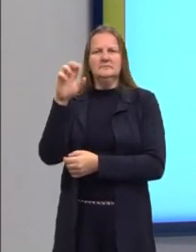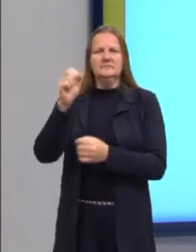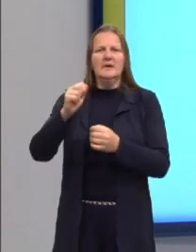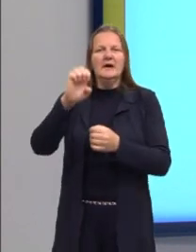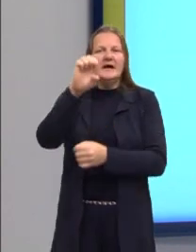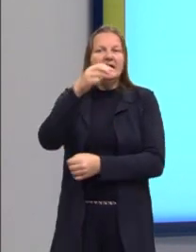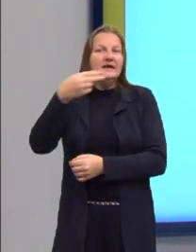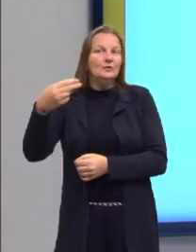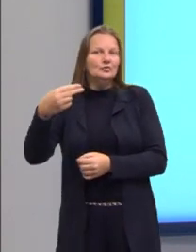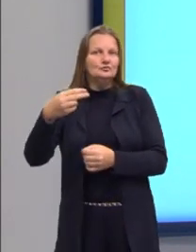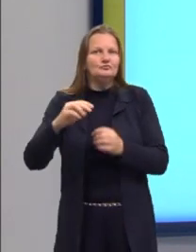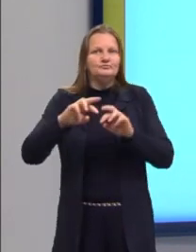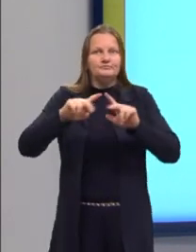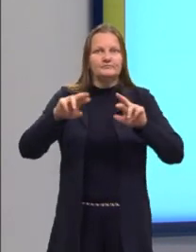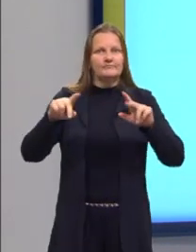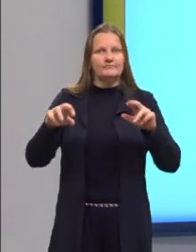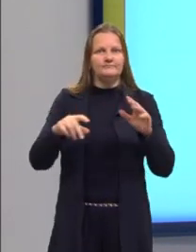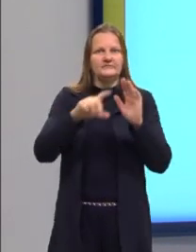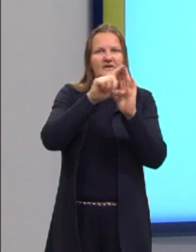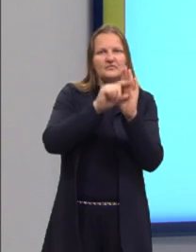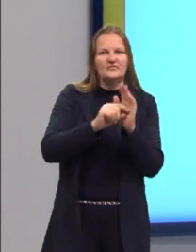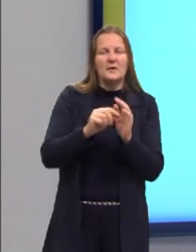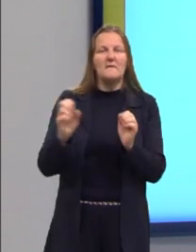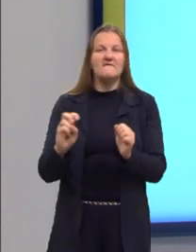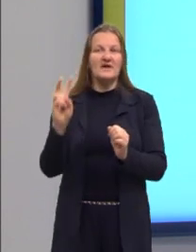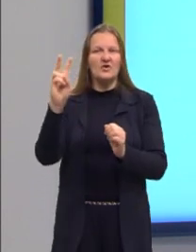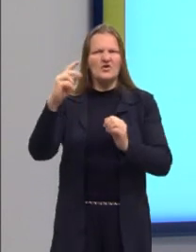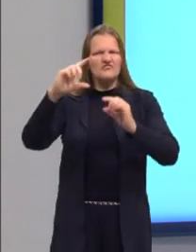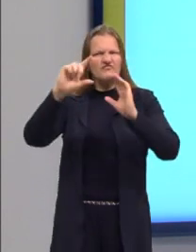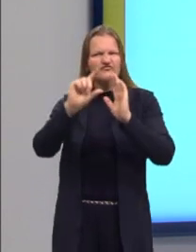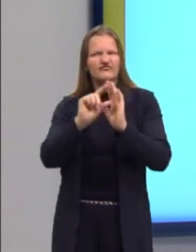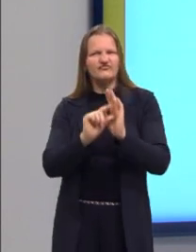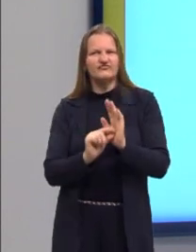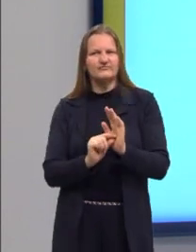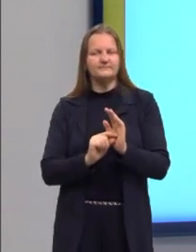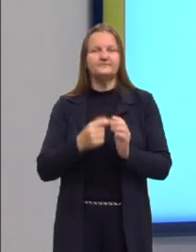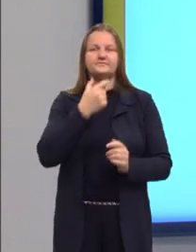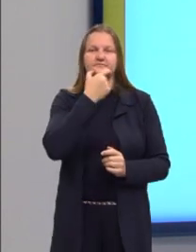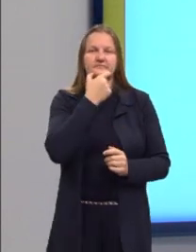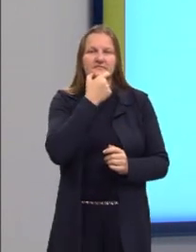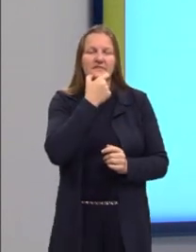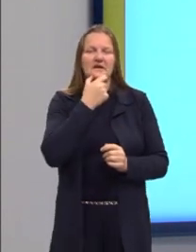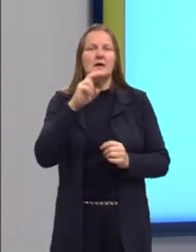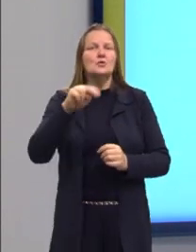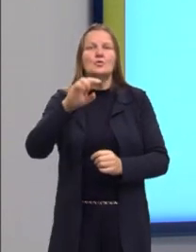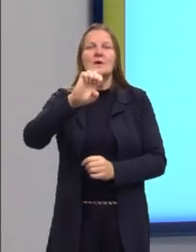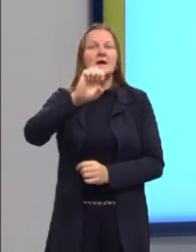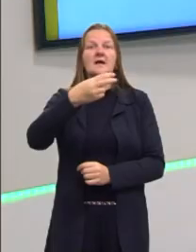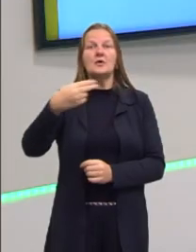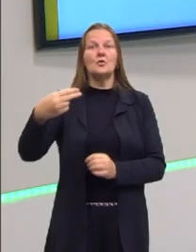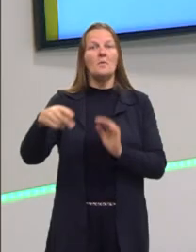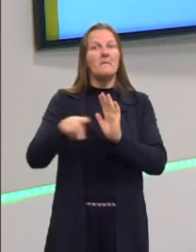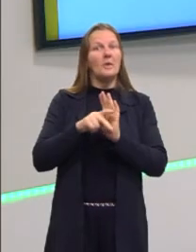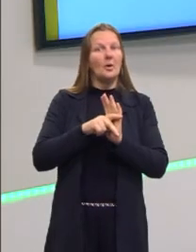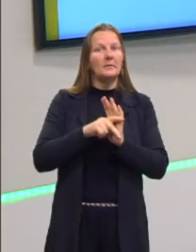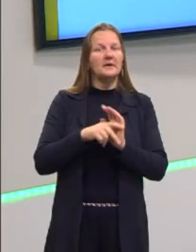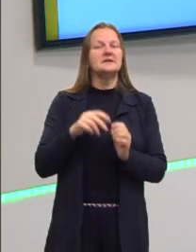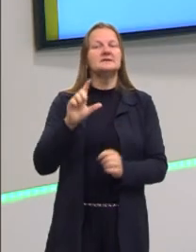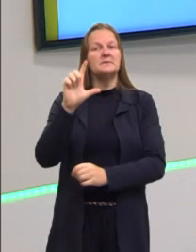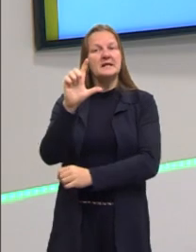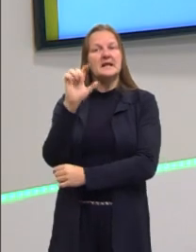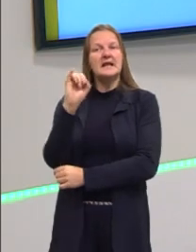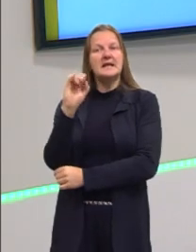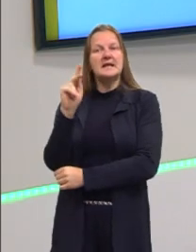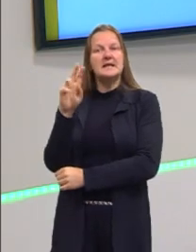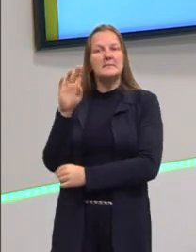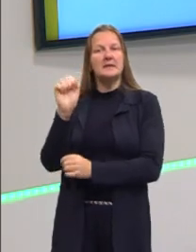Lembrando, outra coisa, né? A Inglaterra nunca assumiu o euro como sendo a sua moeda. Sempre foi a Libra,